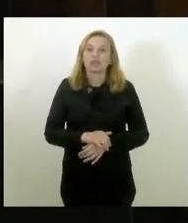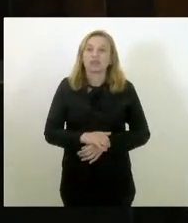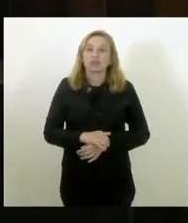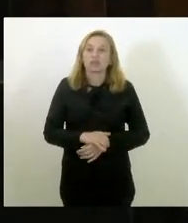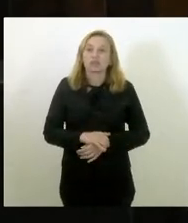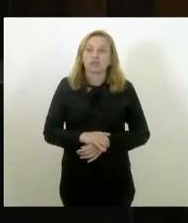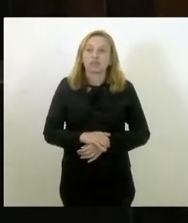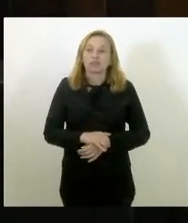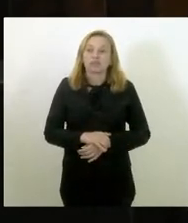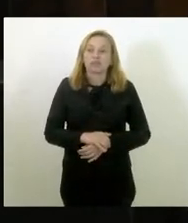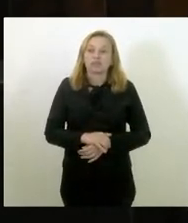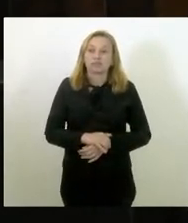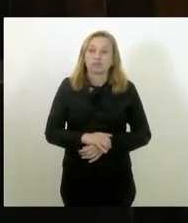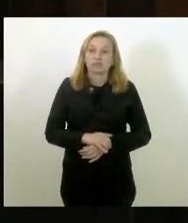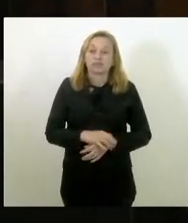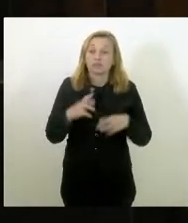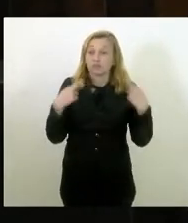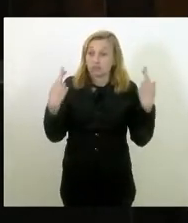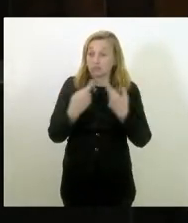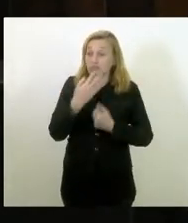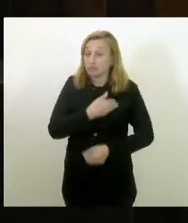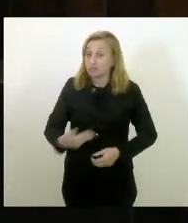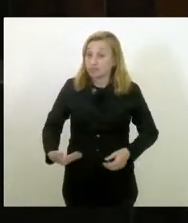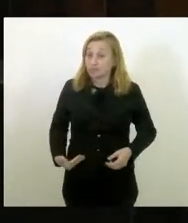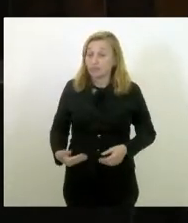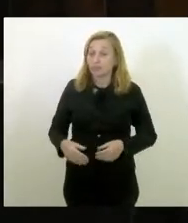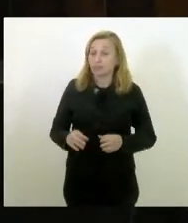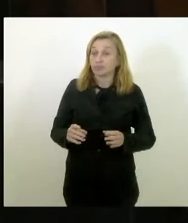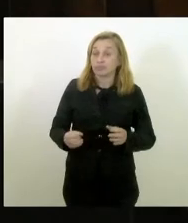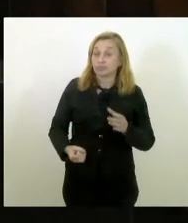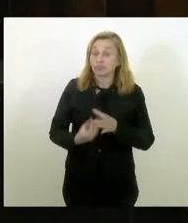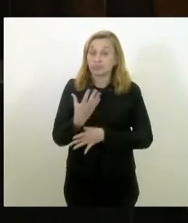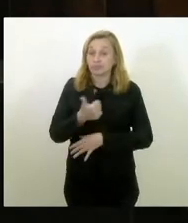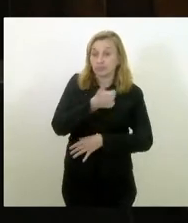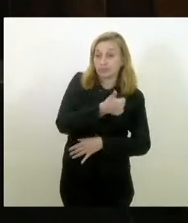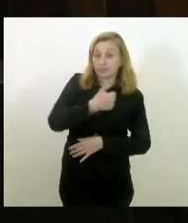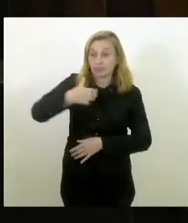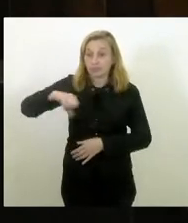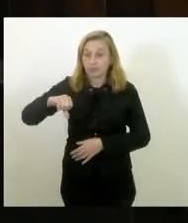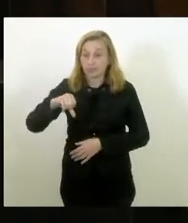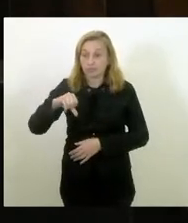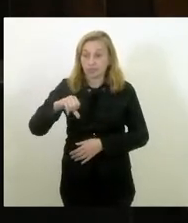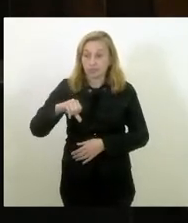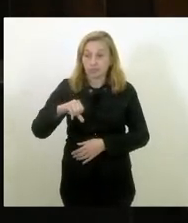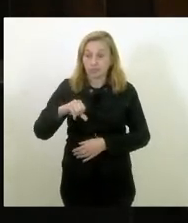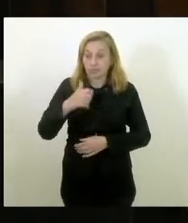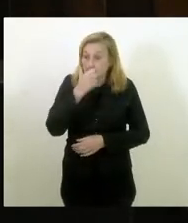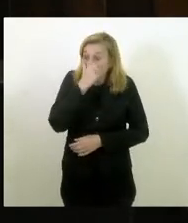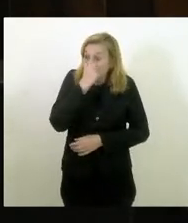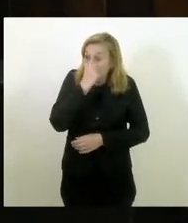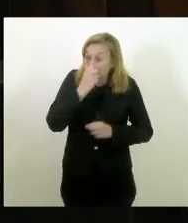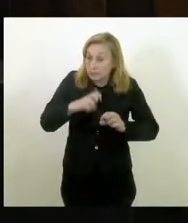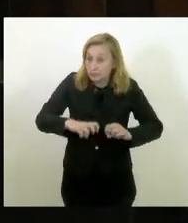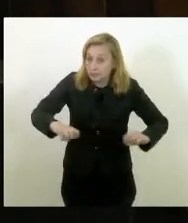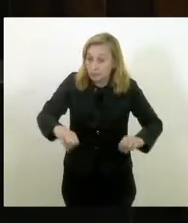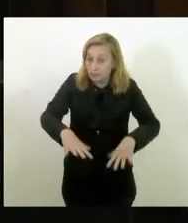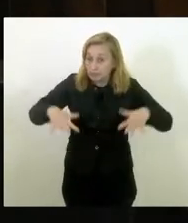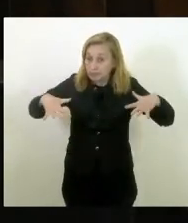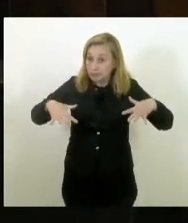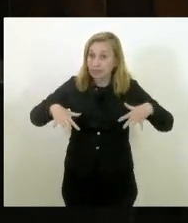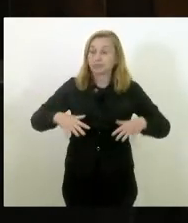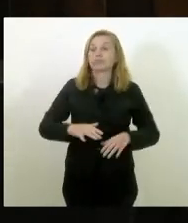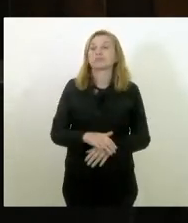essa audiência pública foi realizada em 2019, lotamos o plenário Barbosa Lima